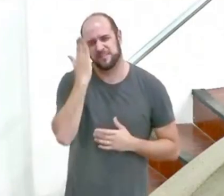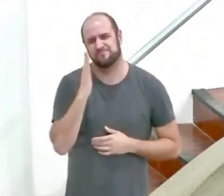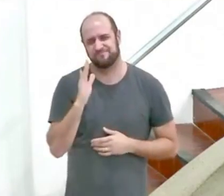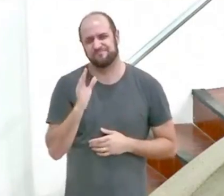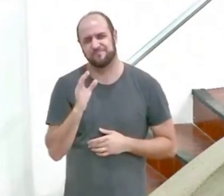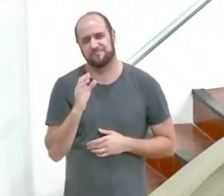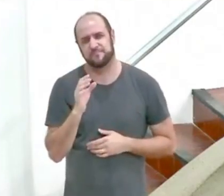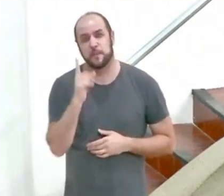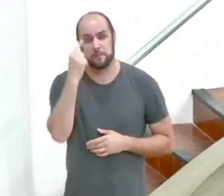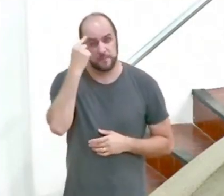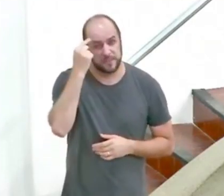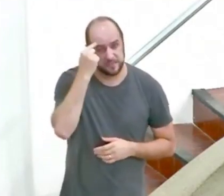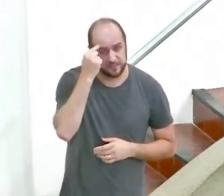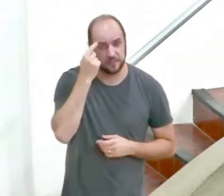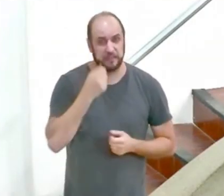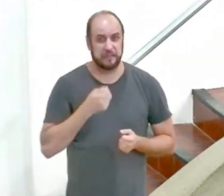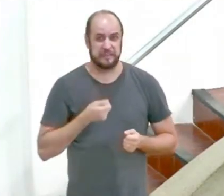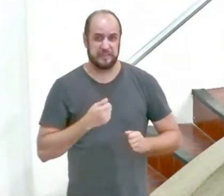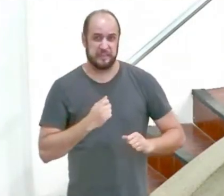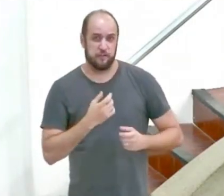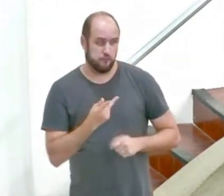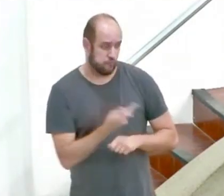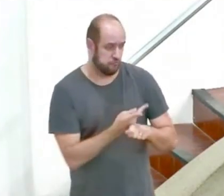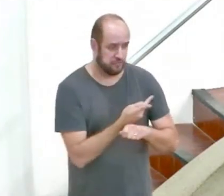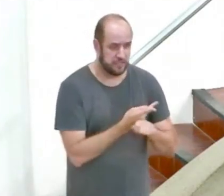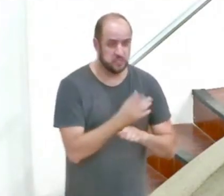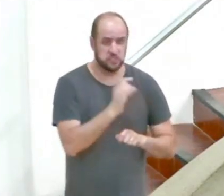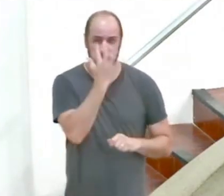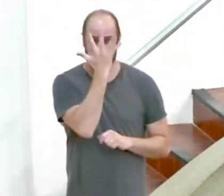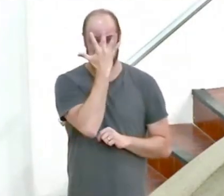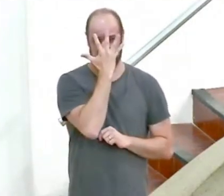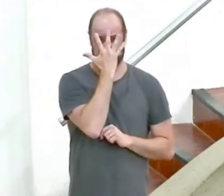vença isso vença a tentação de viver atrás de máscaras